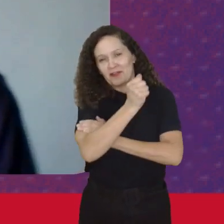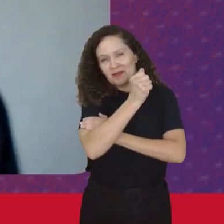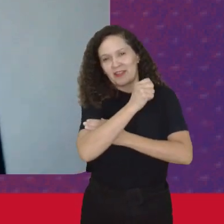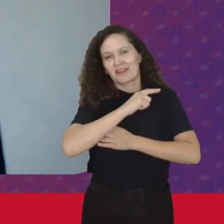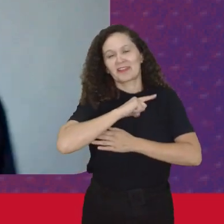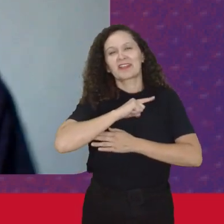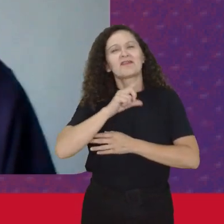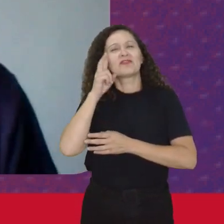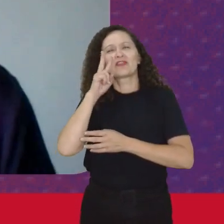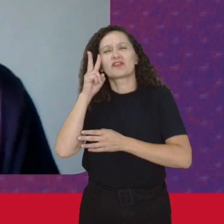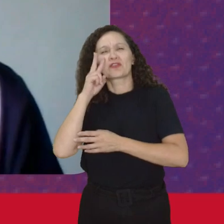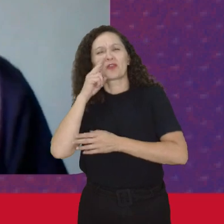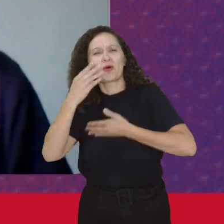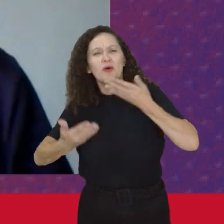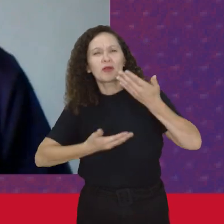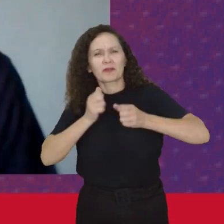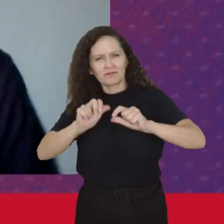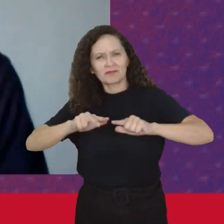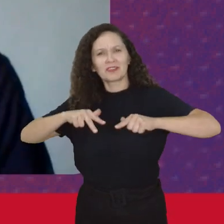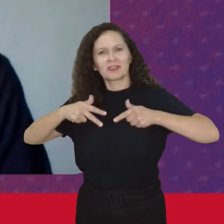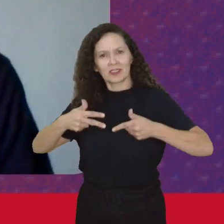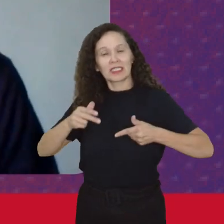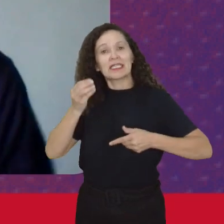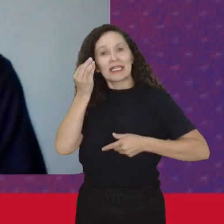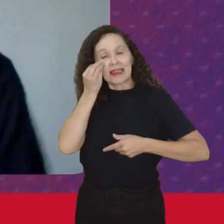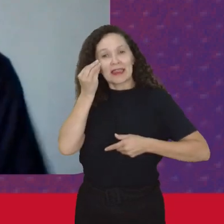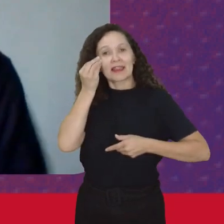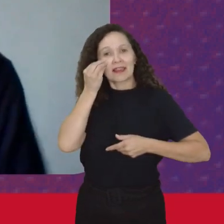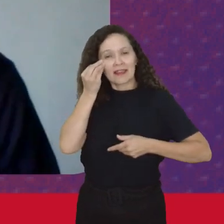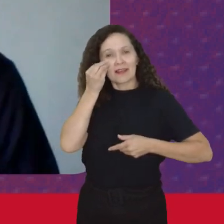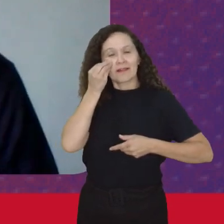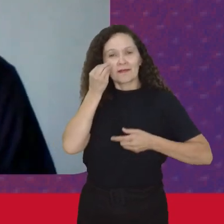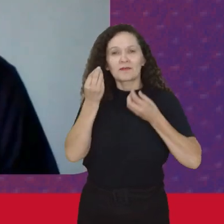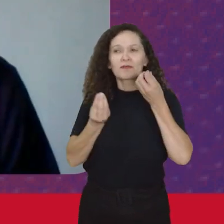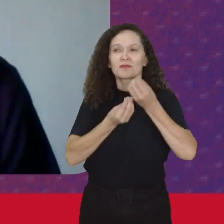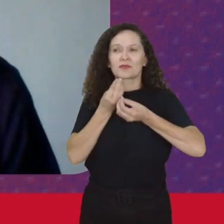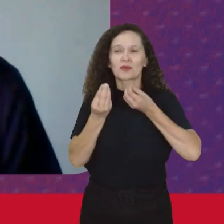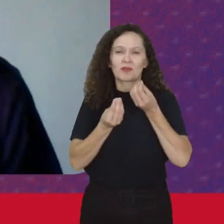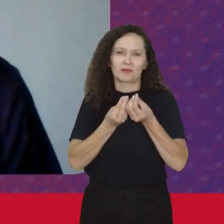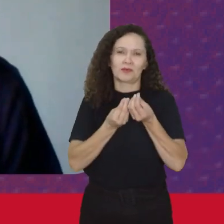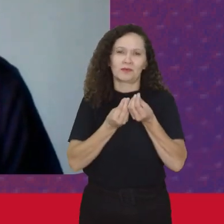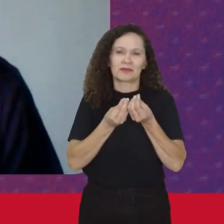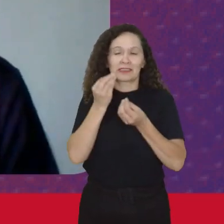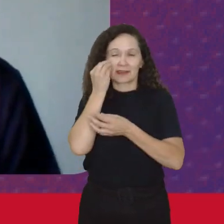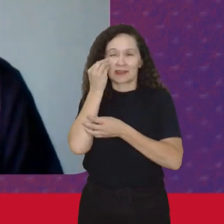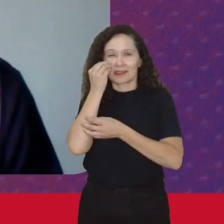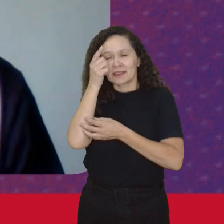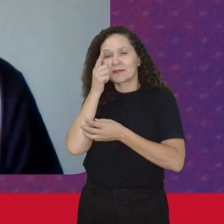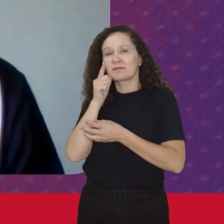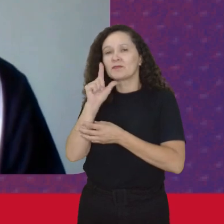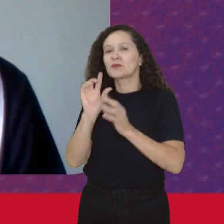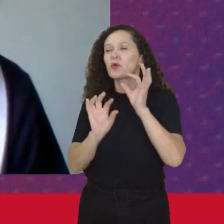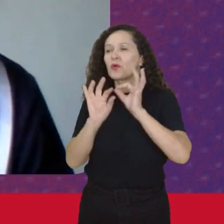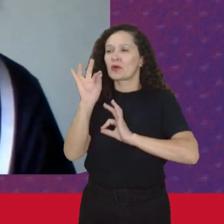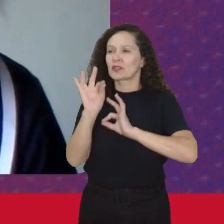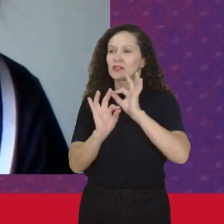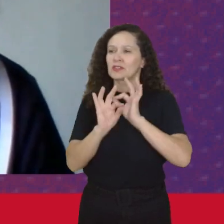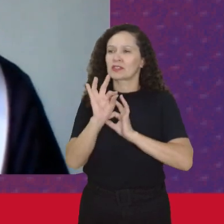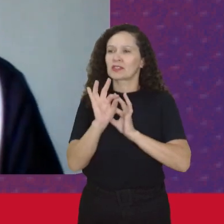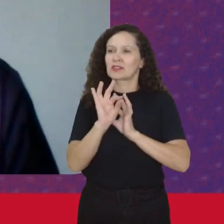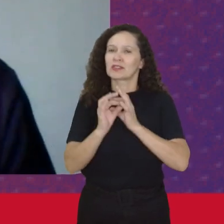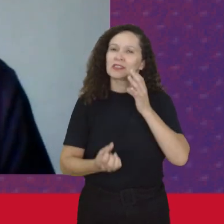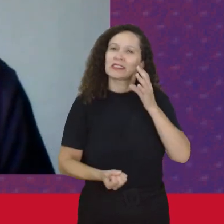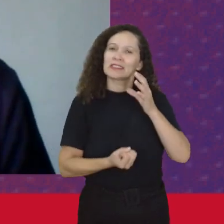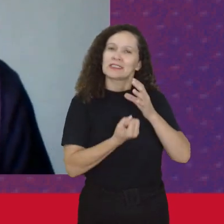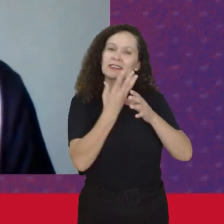Teóricas Muitas militantes Que tentaram Ver como é que Conciliar Como é que Como é que Criar uma